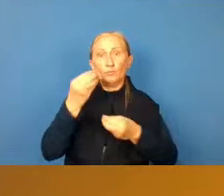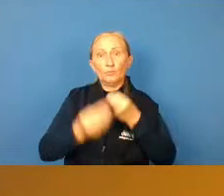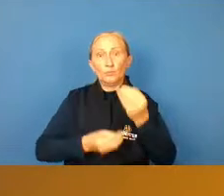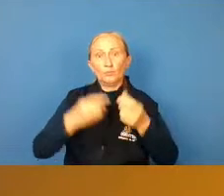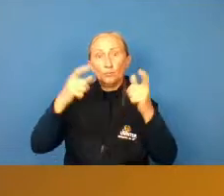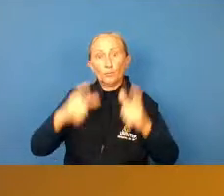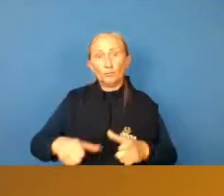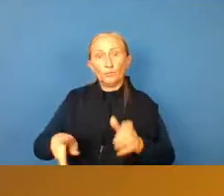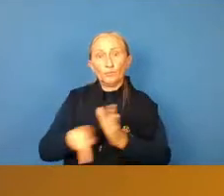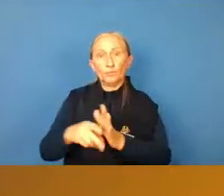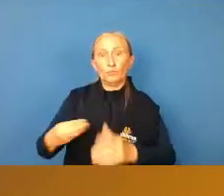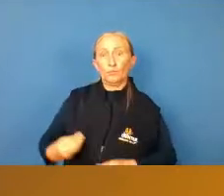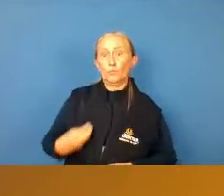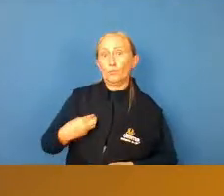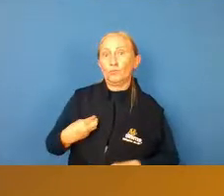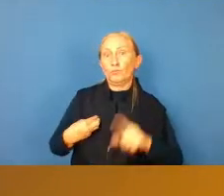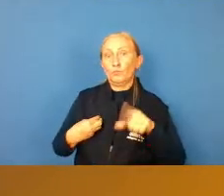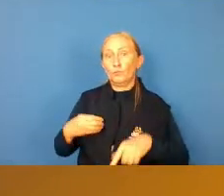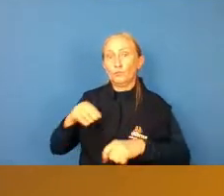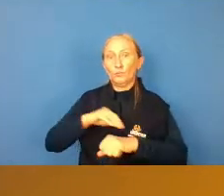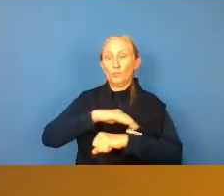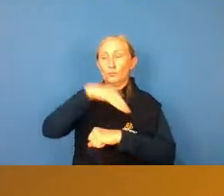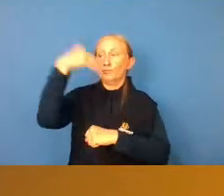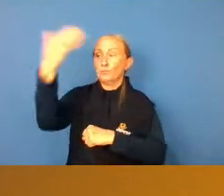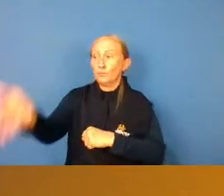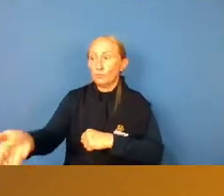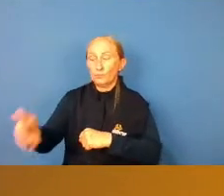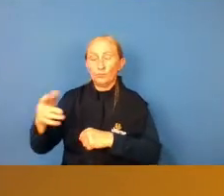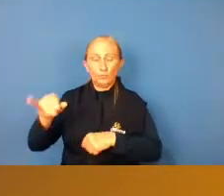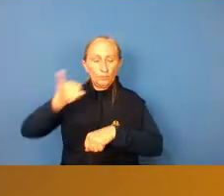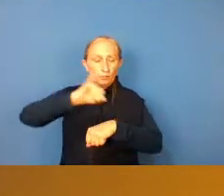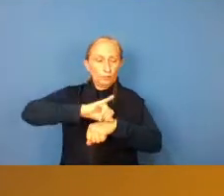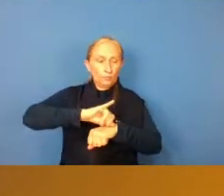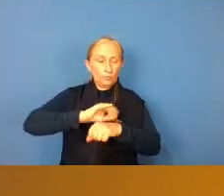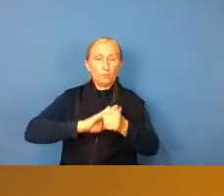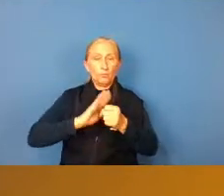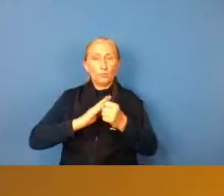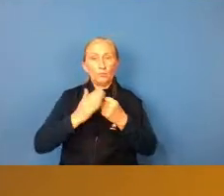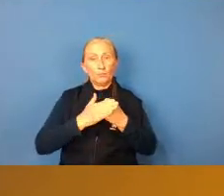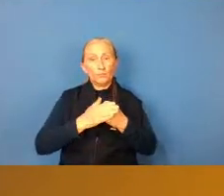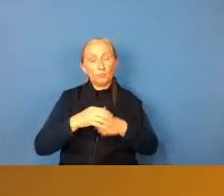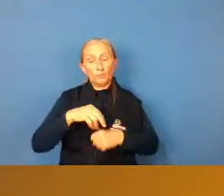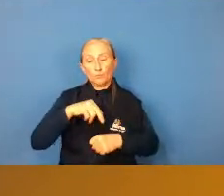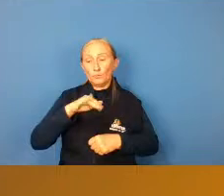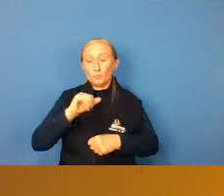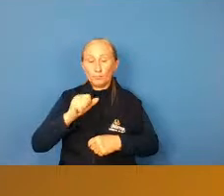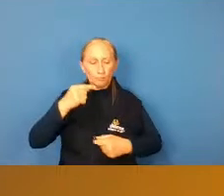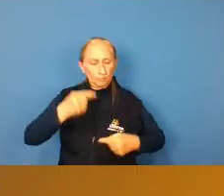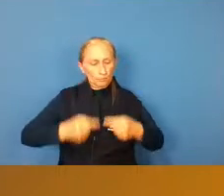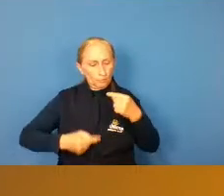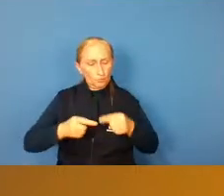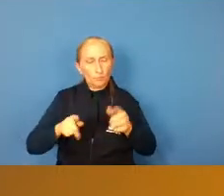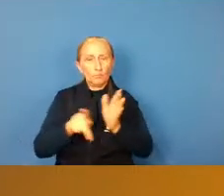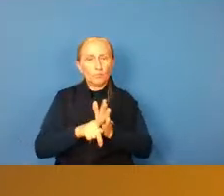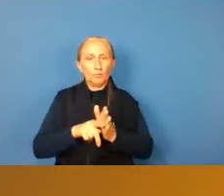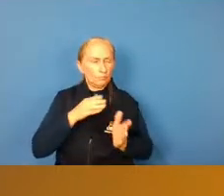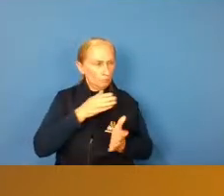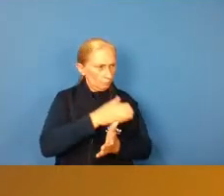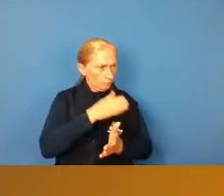escopos estão, se é na periferia ou se não são nos centros do bairro Os Nobres, e fazer essa discussão também de acesso.